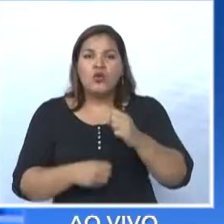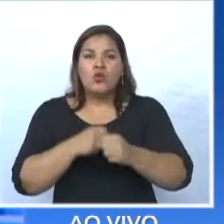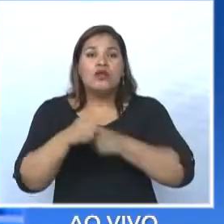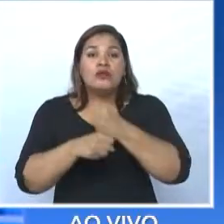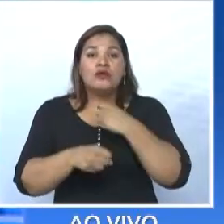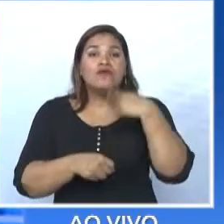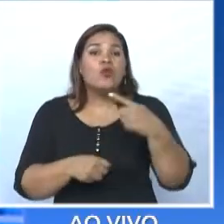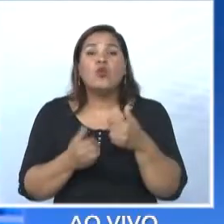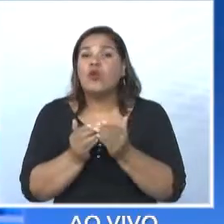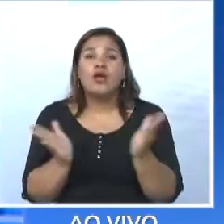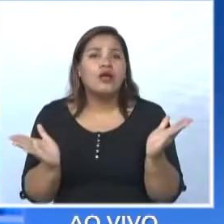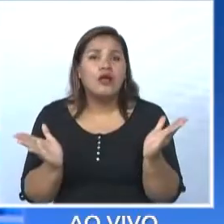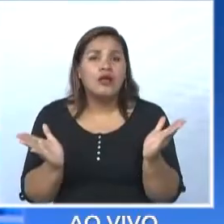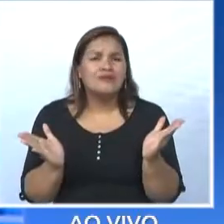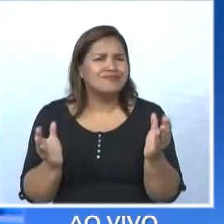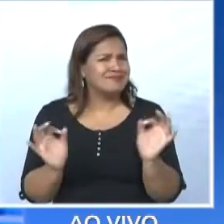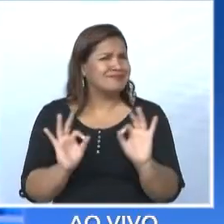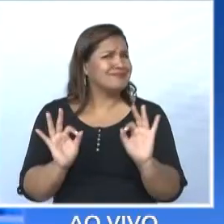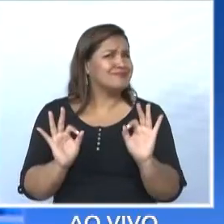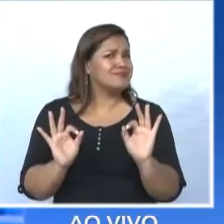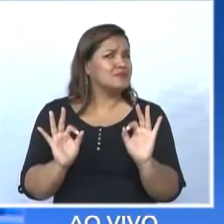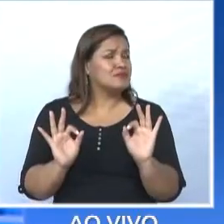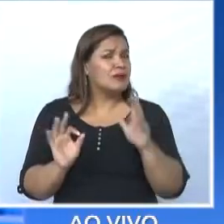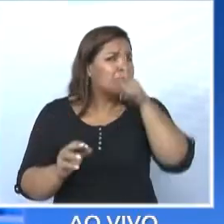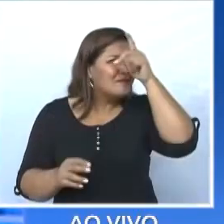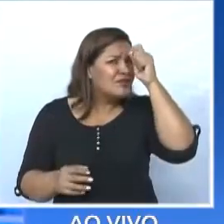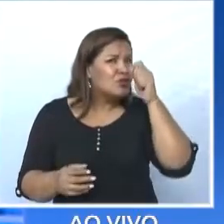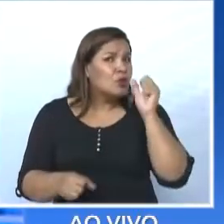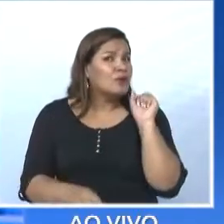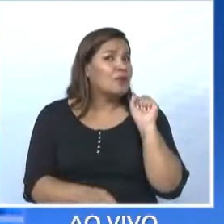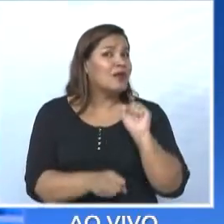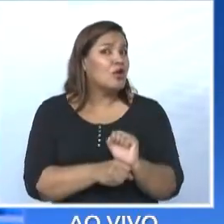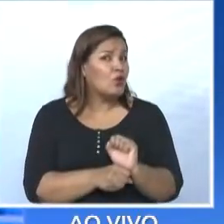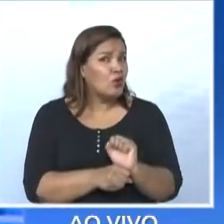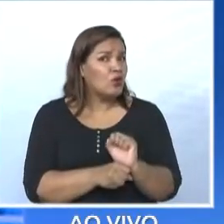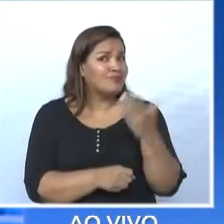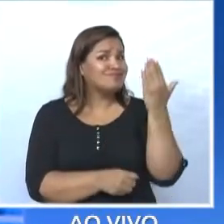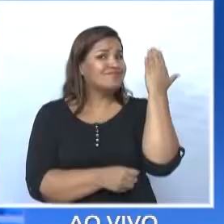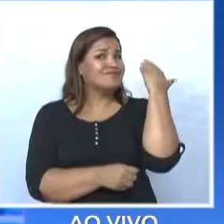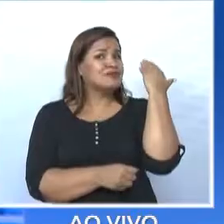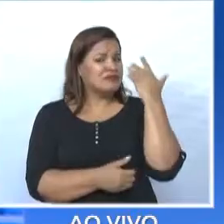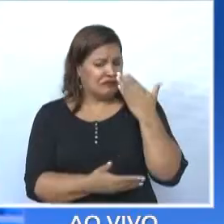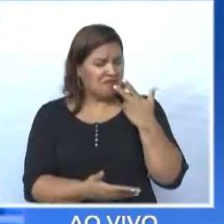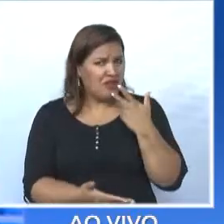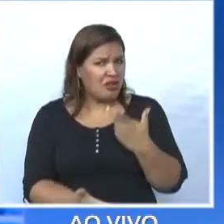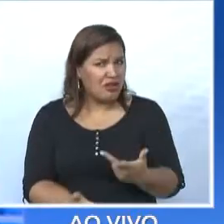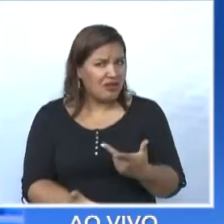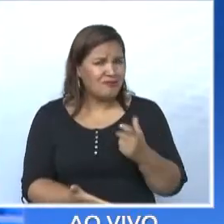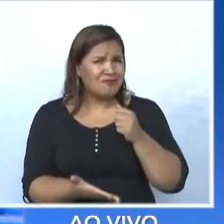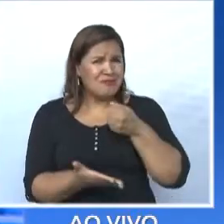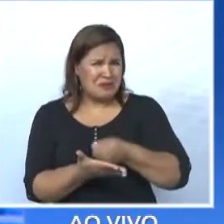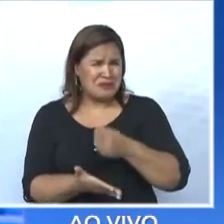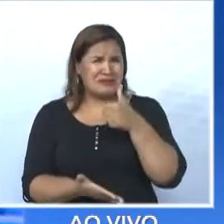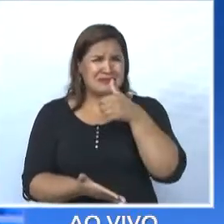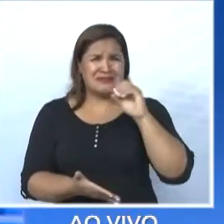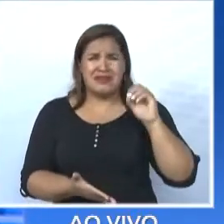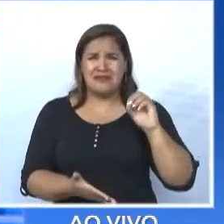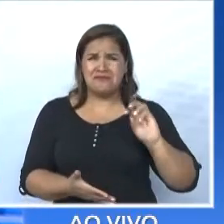Nada. Isso quer dizer que a prefeitura parou no tempo. E aí vem querer falar que pagou 100 milhões de reais.